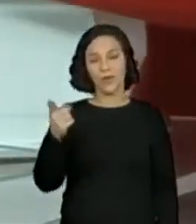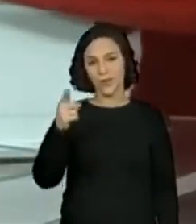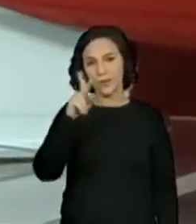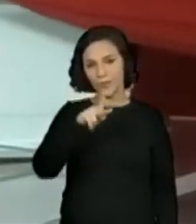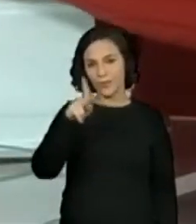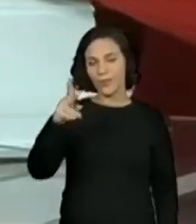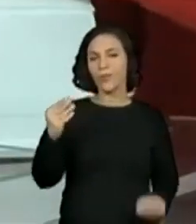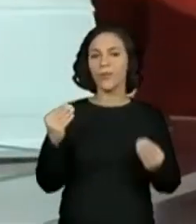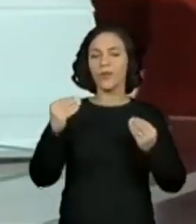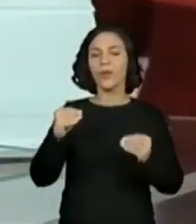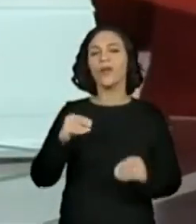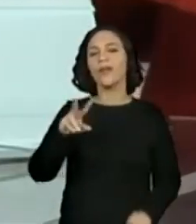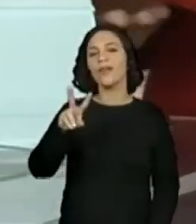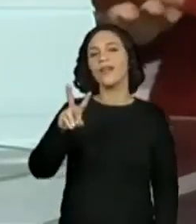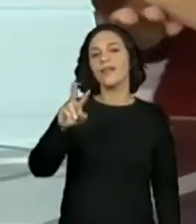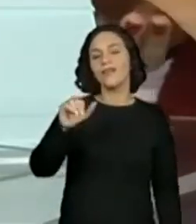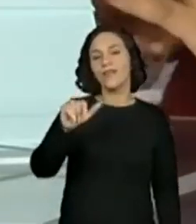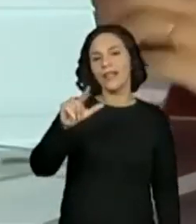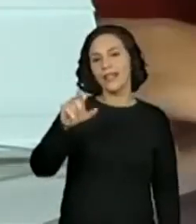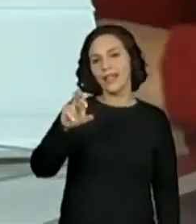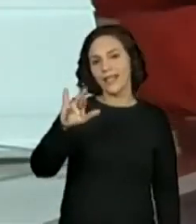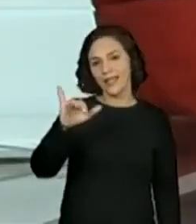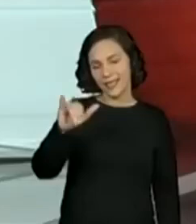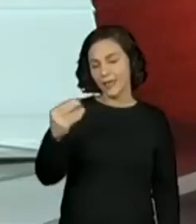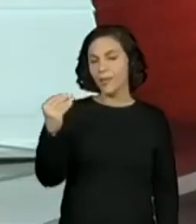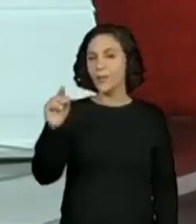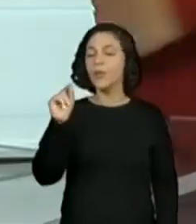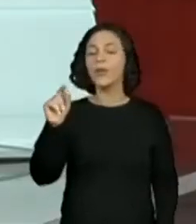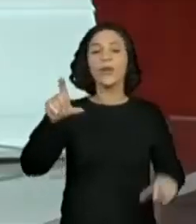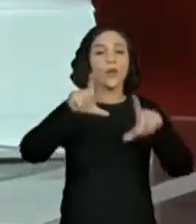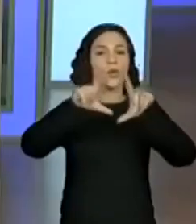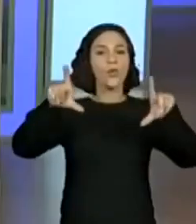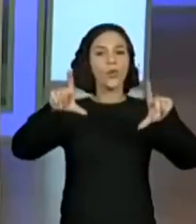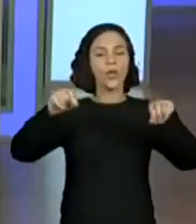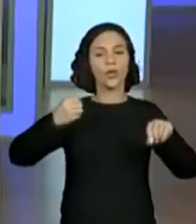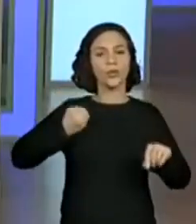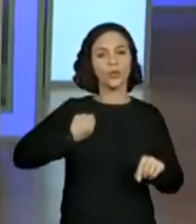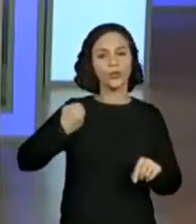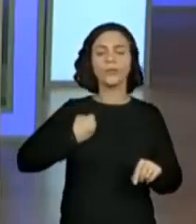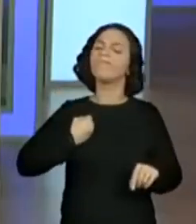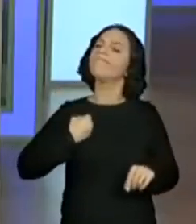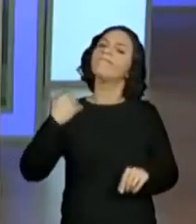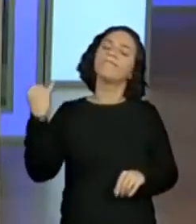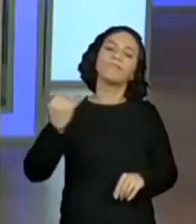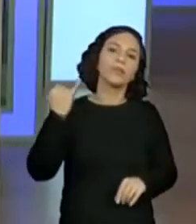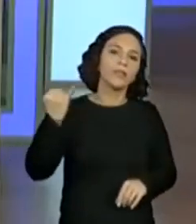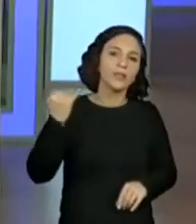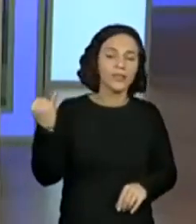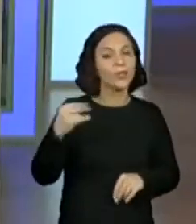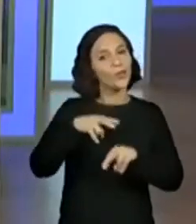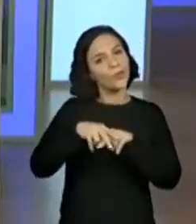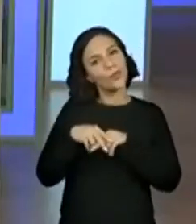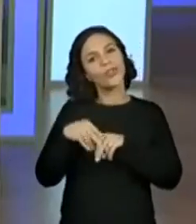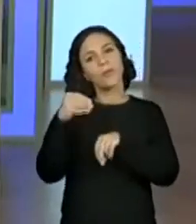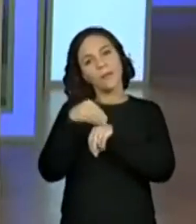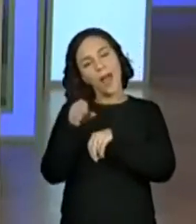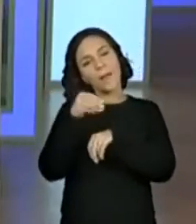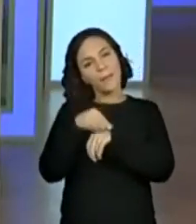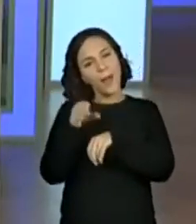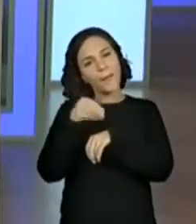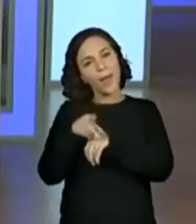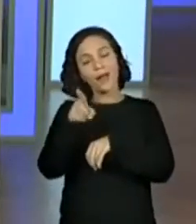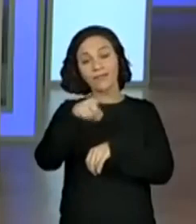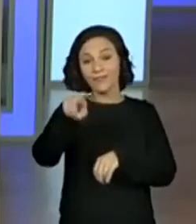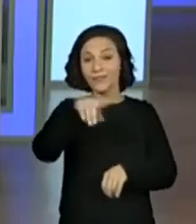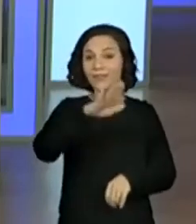a gente, a Pro Valéria. O quadro numérico ajuda muito, não é? Por isso que a gente, essa semana, aqui reforçou bastante para que vocês,